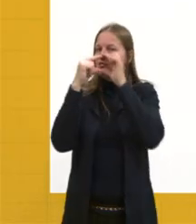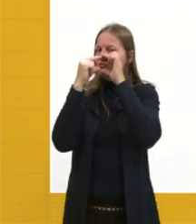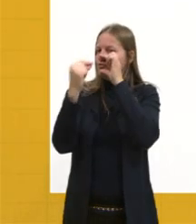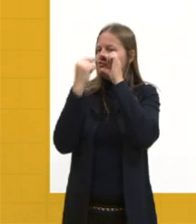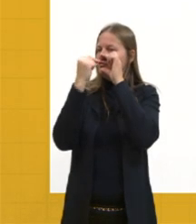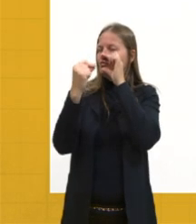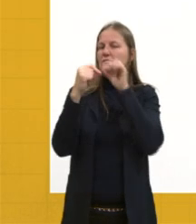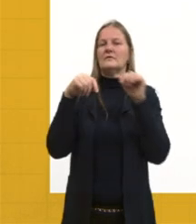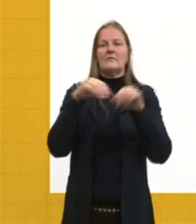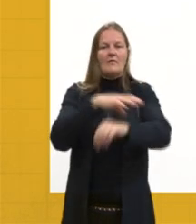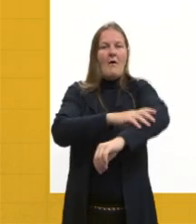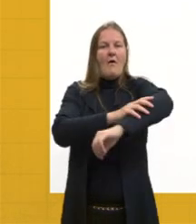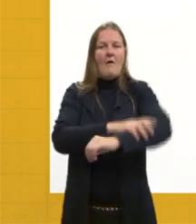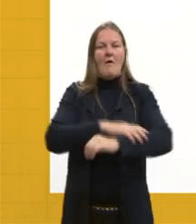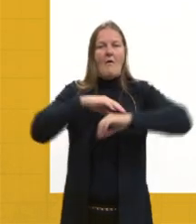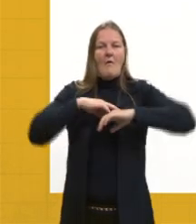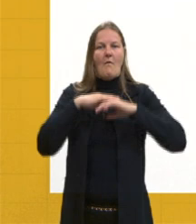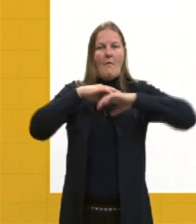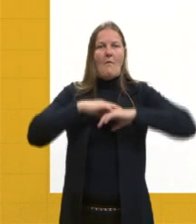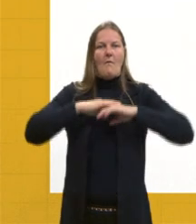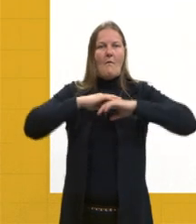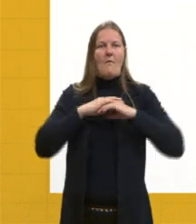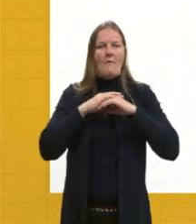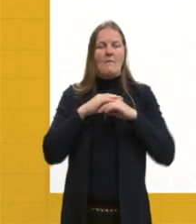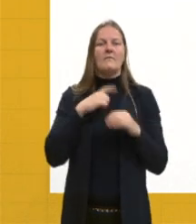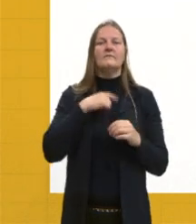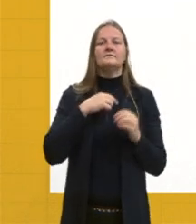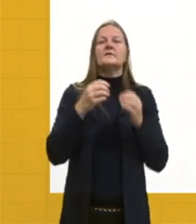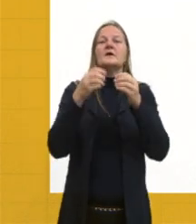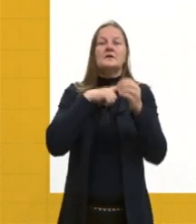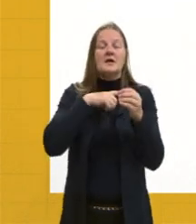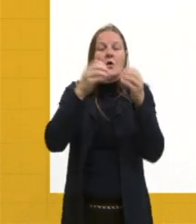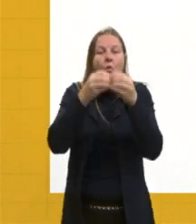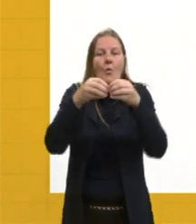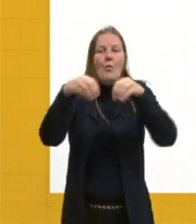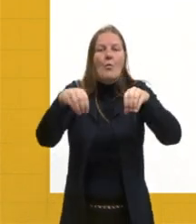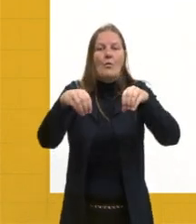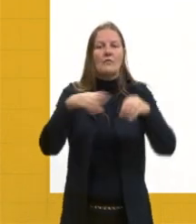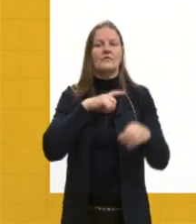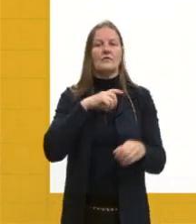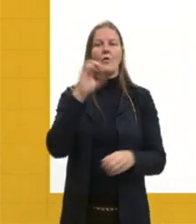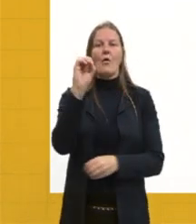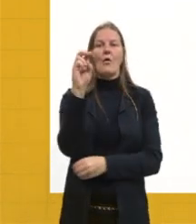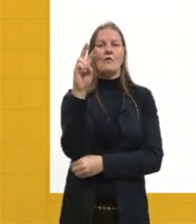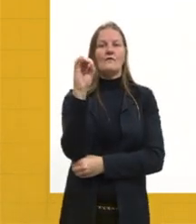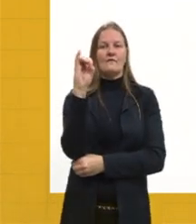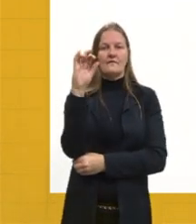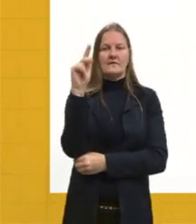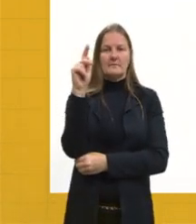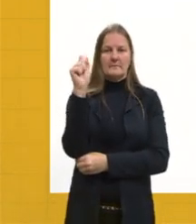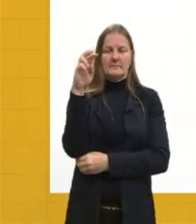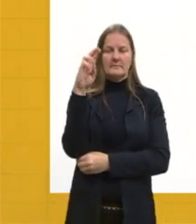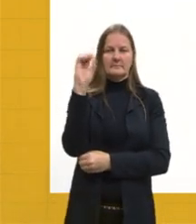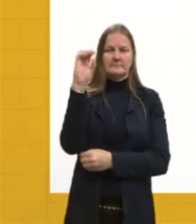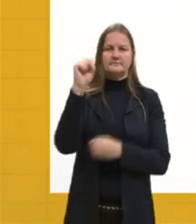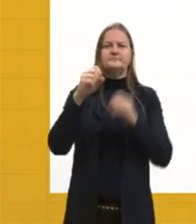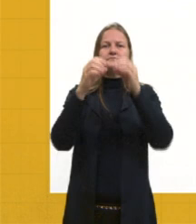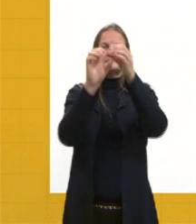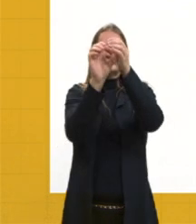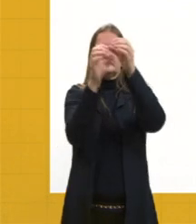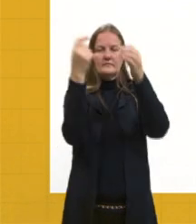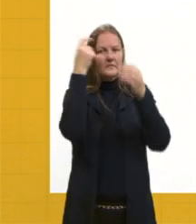ovíparos. Então, esses animais vertebrados, eles são os animais que possuem medula espinhal e coluna